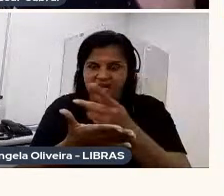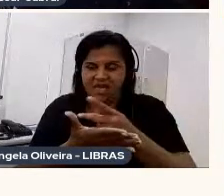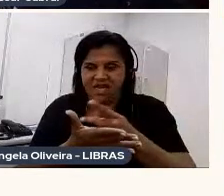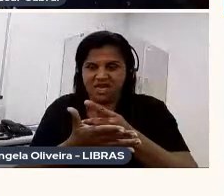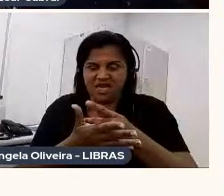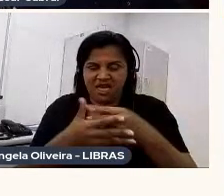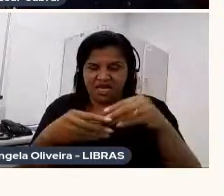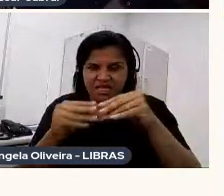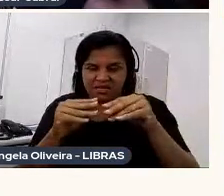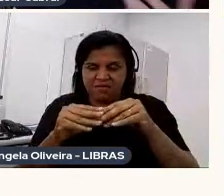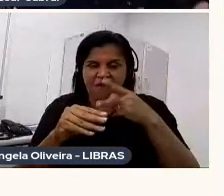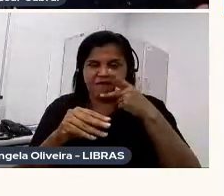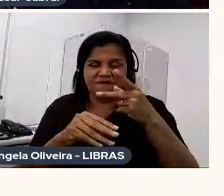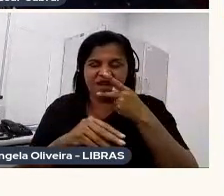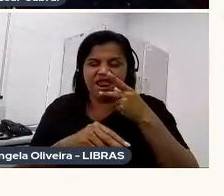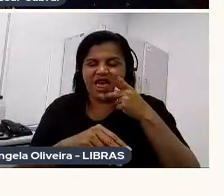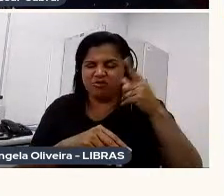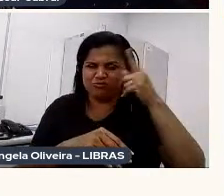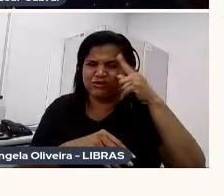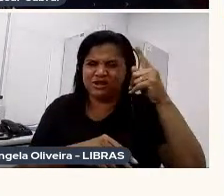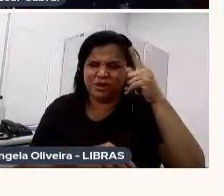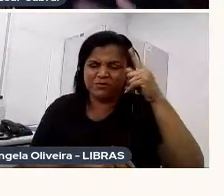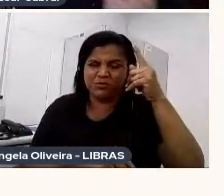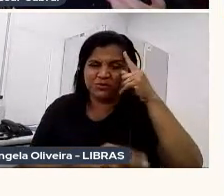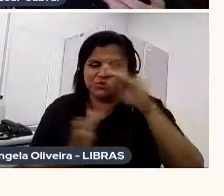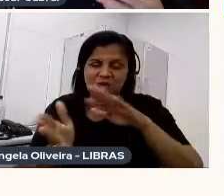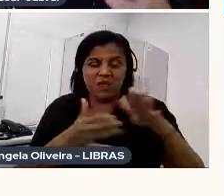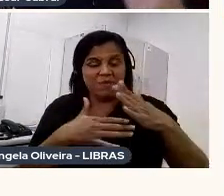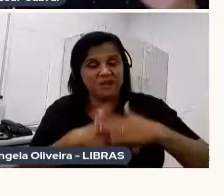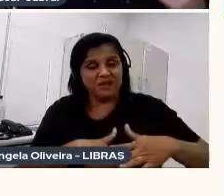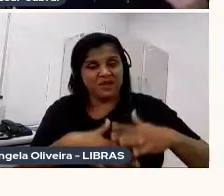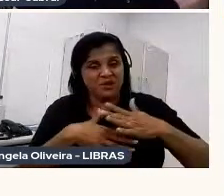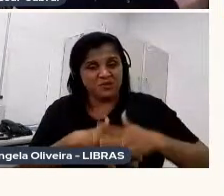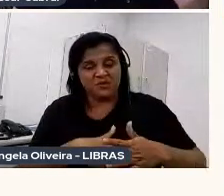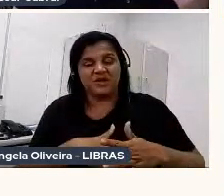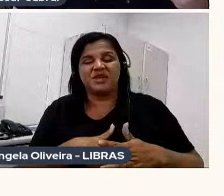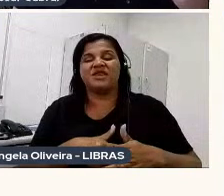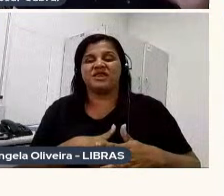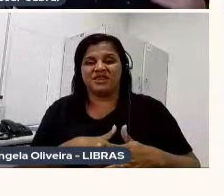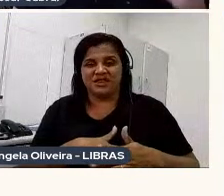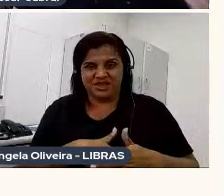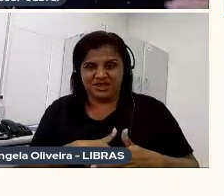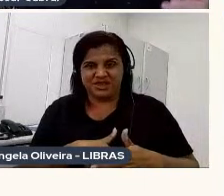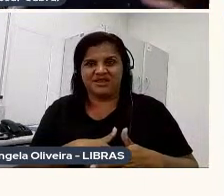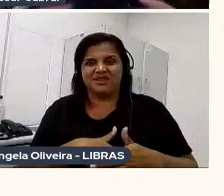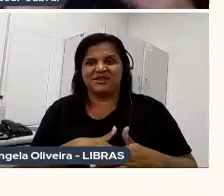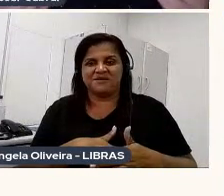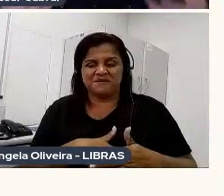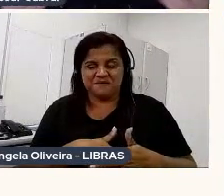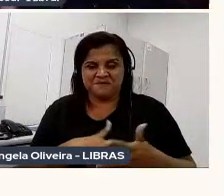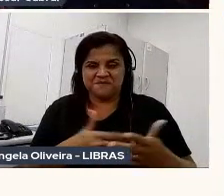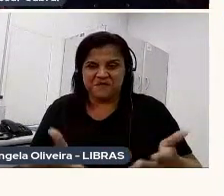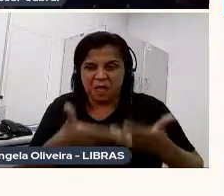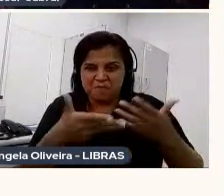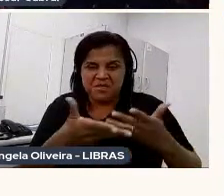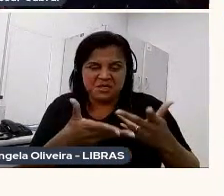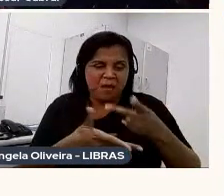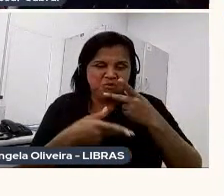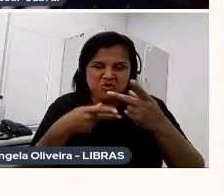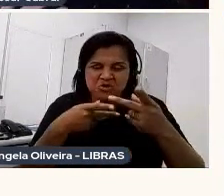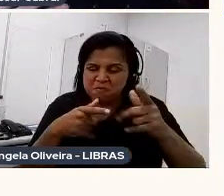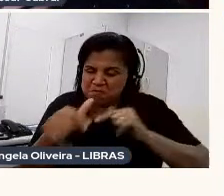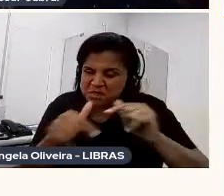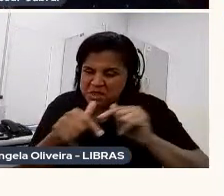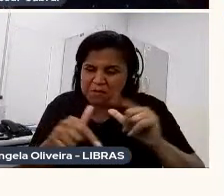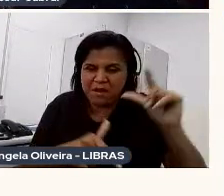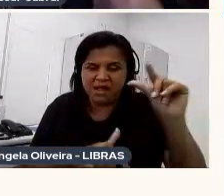falada o tempo todo, por um lado, é mais tranquilo de animar, porque você atua menos, né, o acting dos personagens,